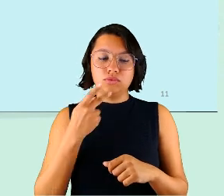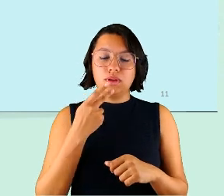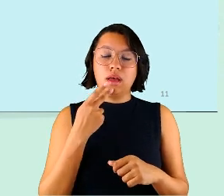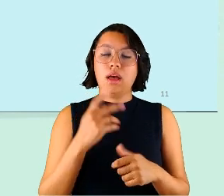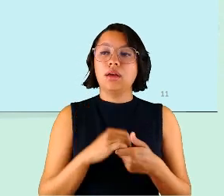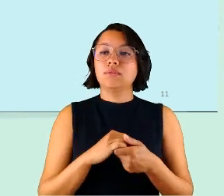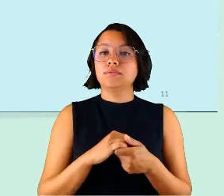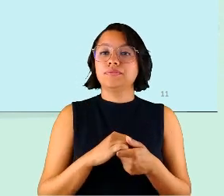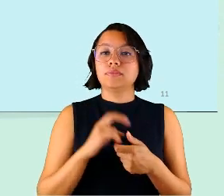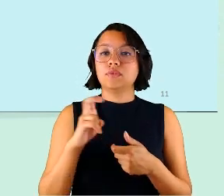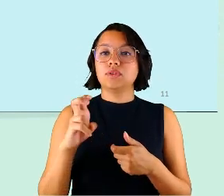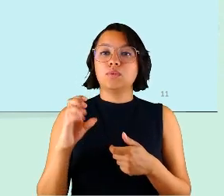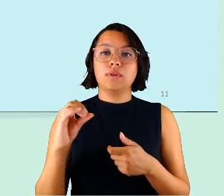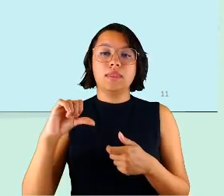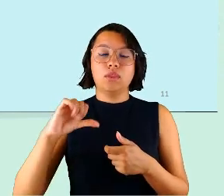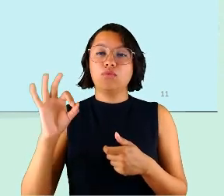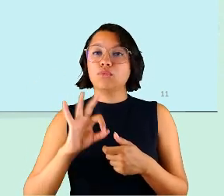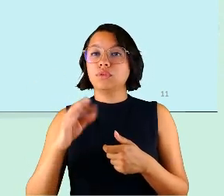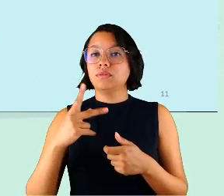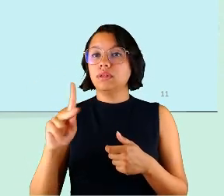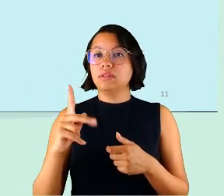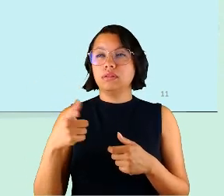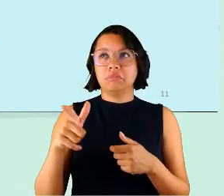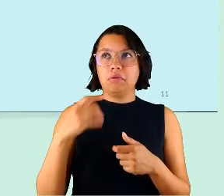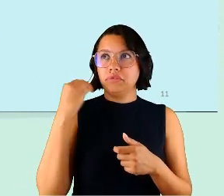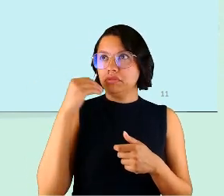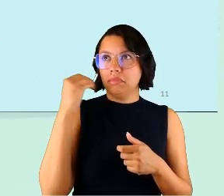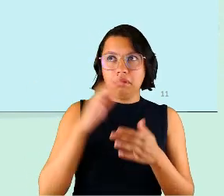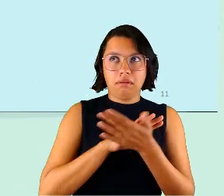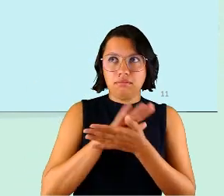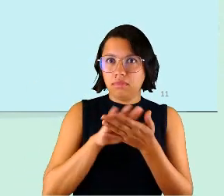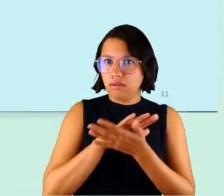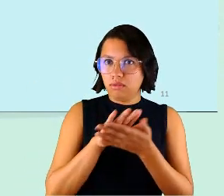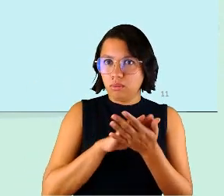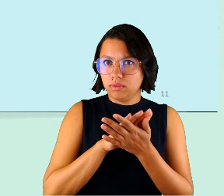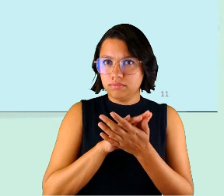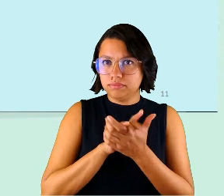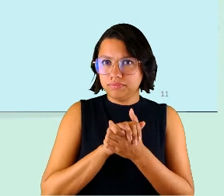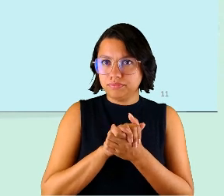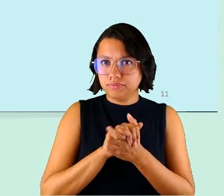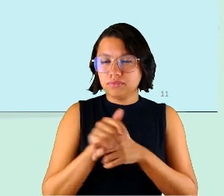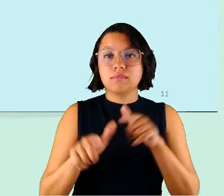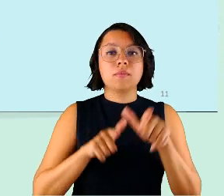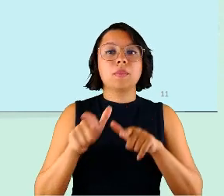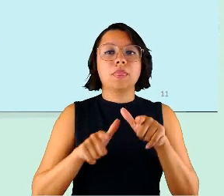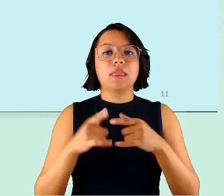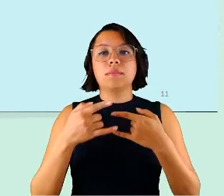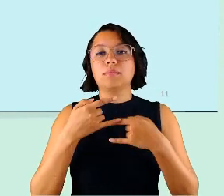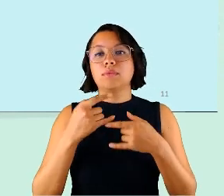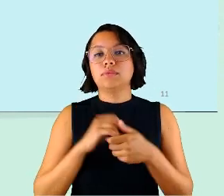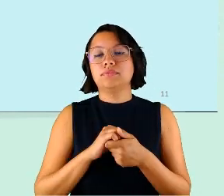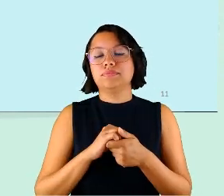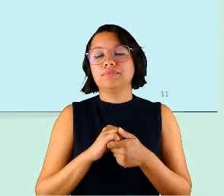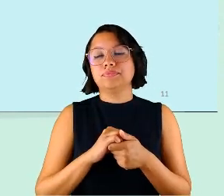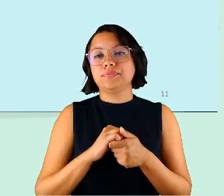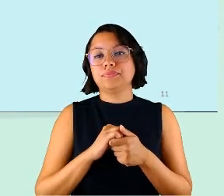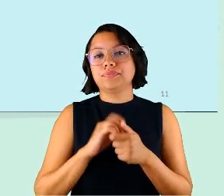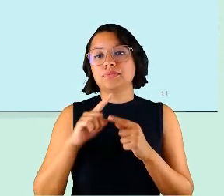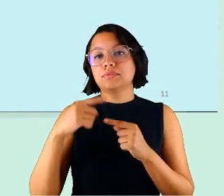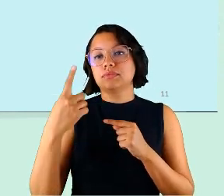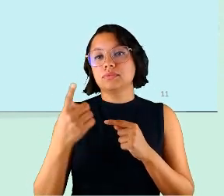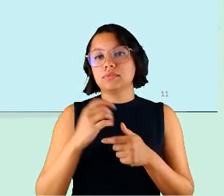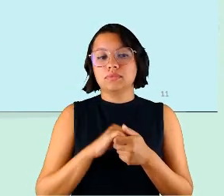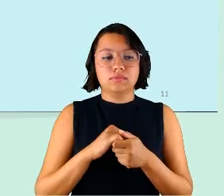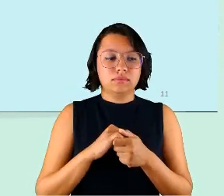disseram 59% deles que eles não tinham experiência alguma em trabalho remoto e aí